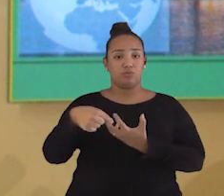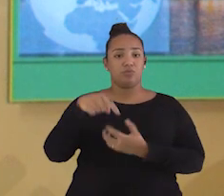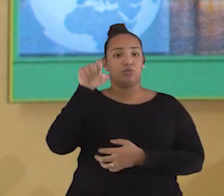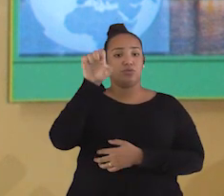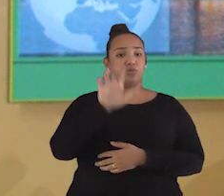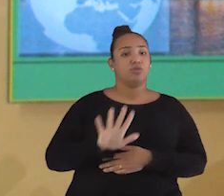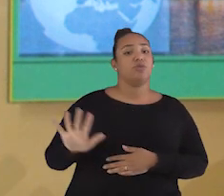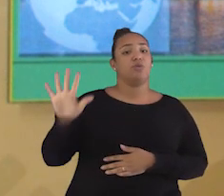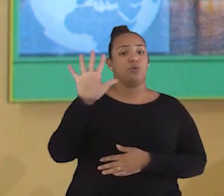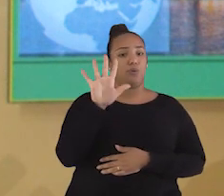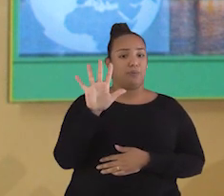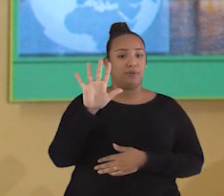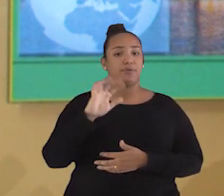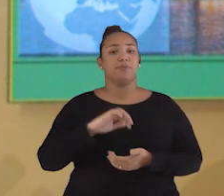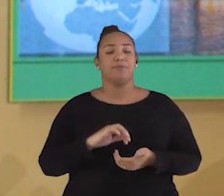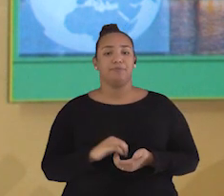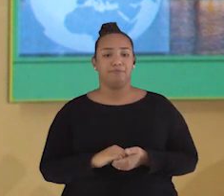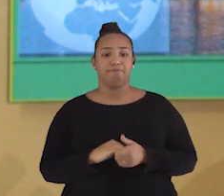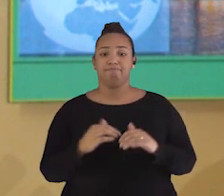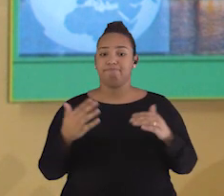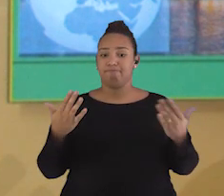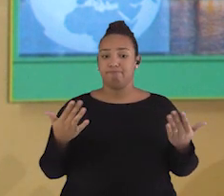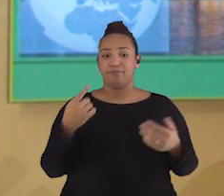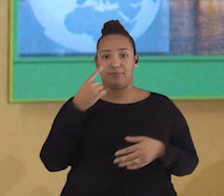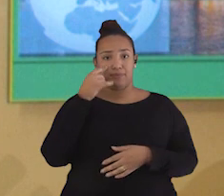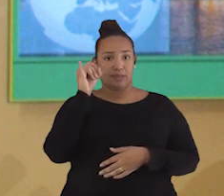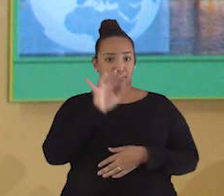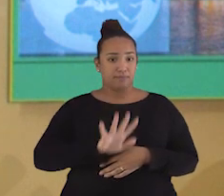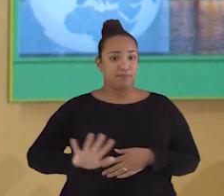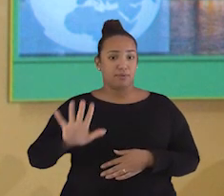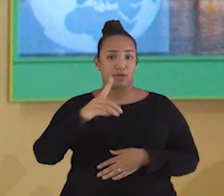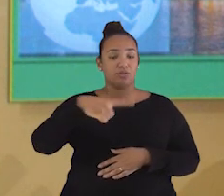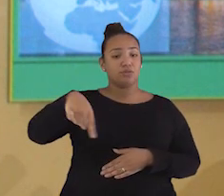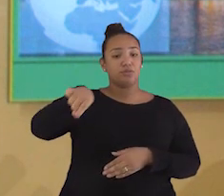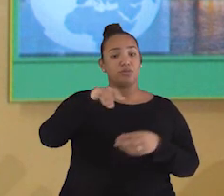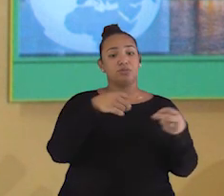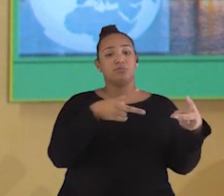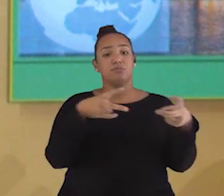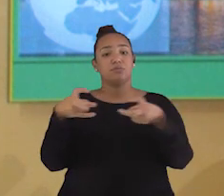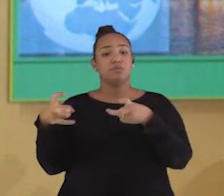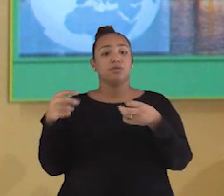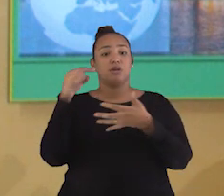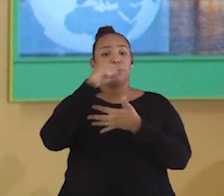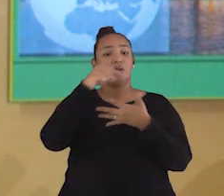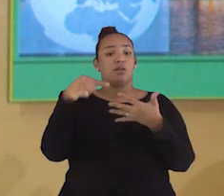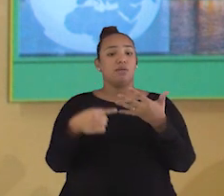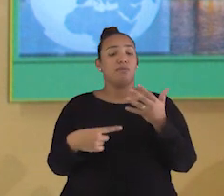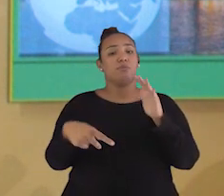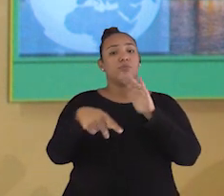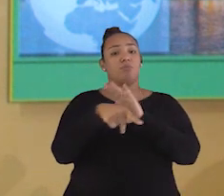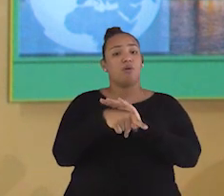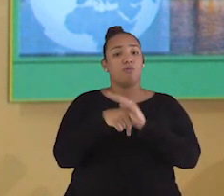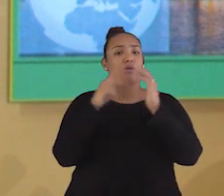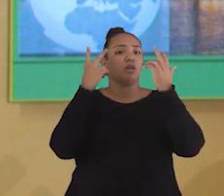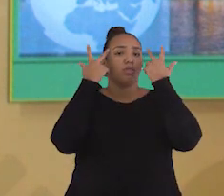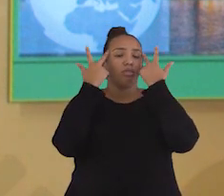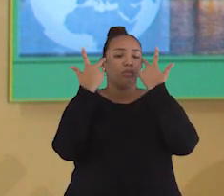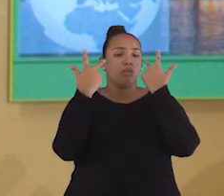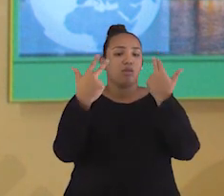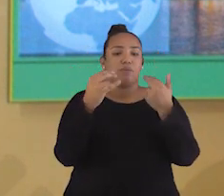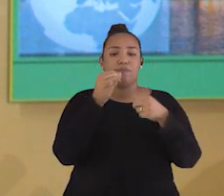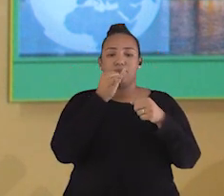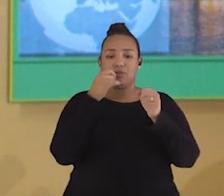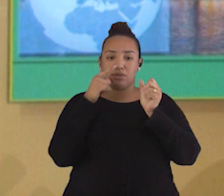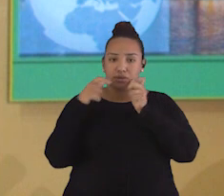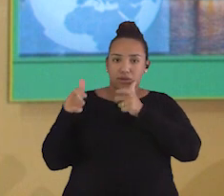Em sua paisagem urbana, já podemos reparar um ambiente com muito mais elementos naturais, como o rio,